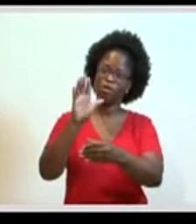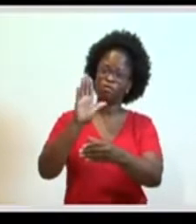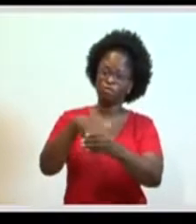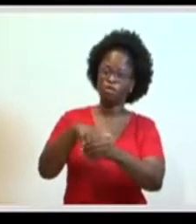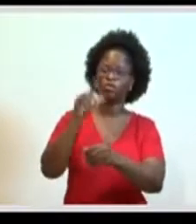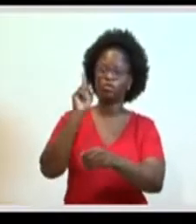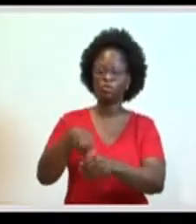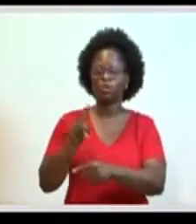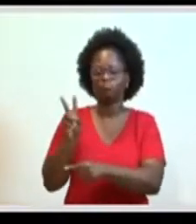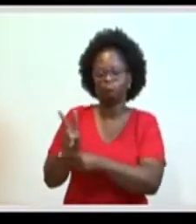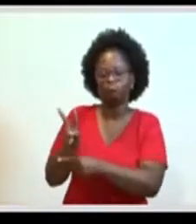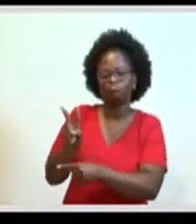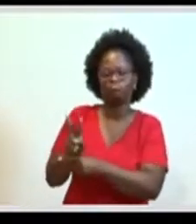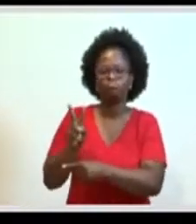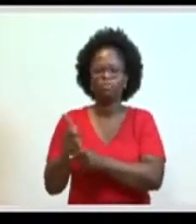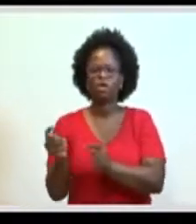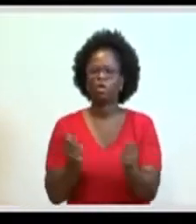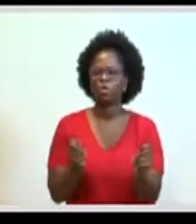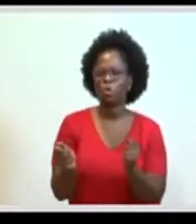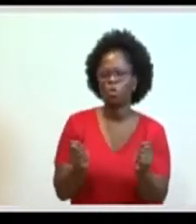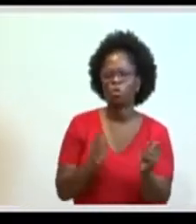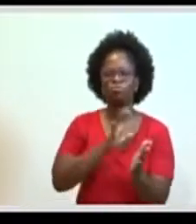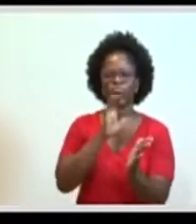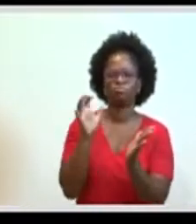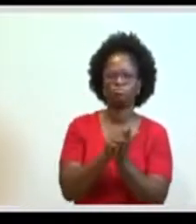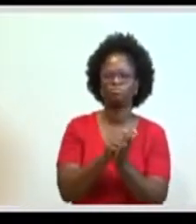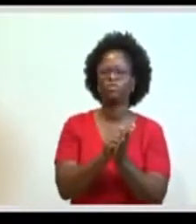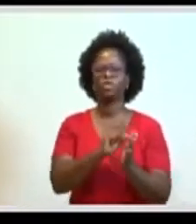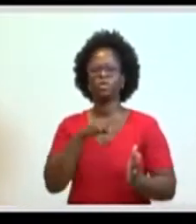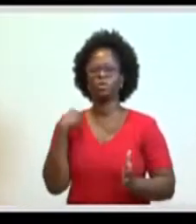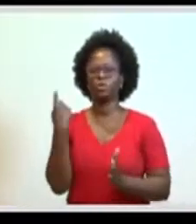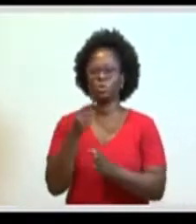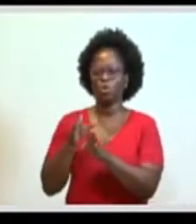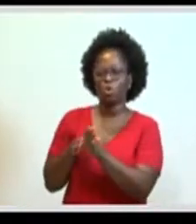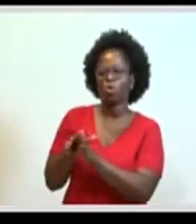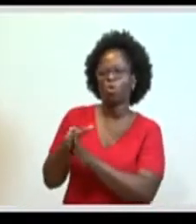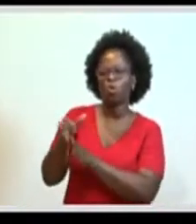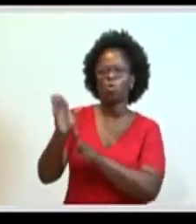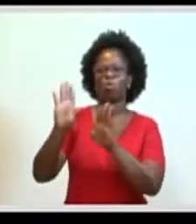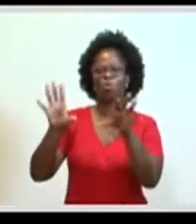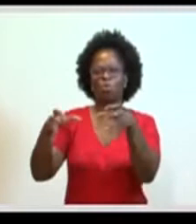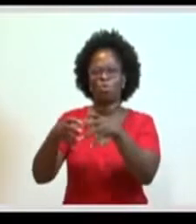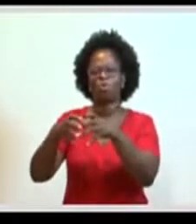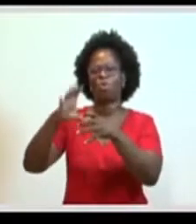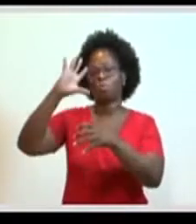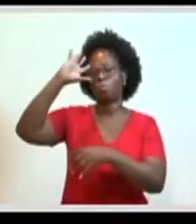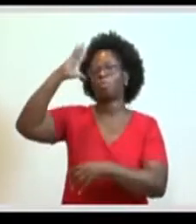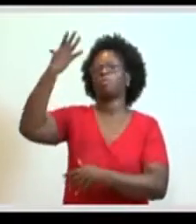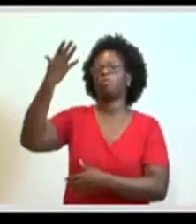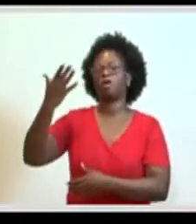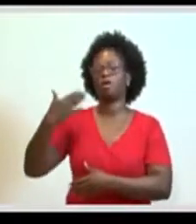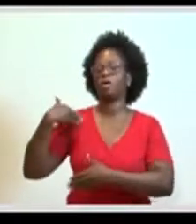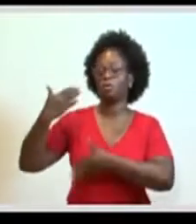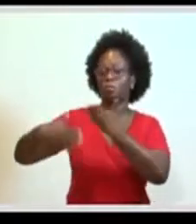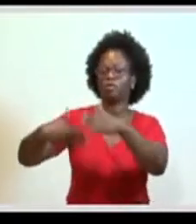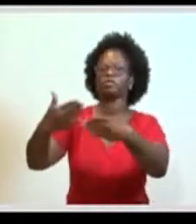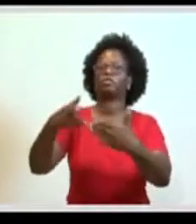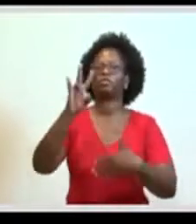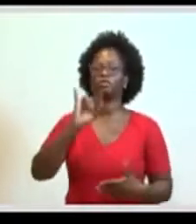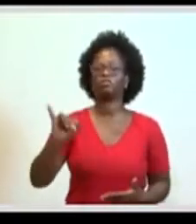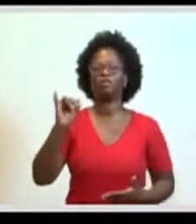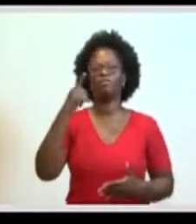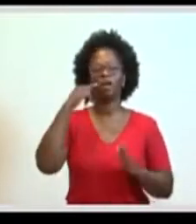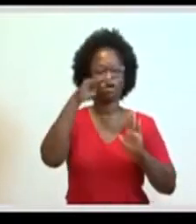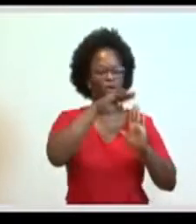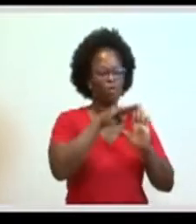é monitorado, é chancelado, é homologado pelo nosso Conselho Deliberativo, e desse processo deve resultar